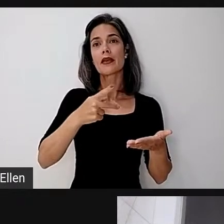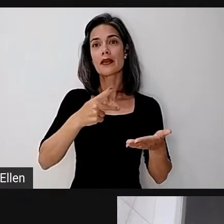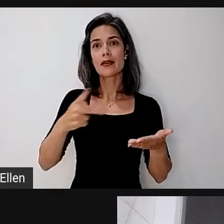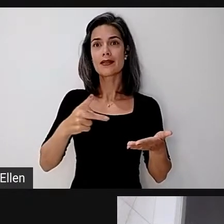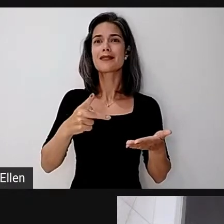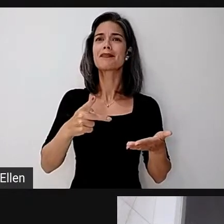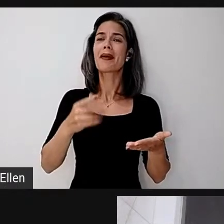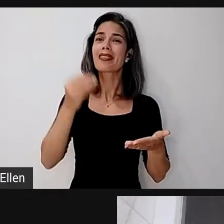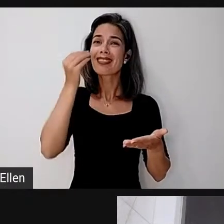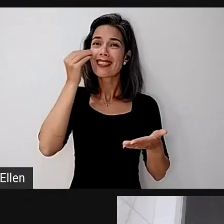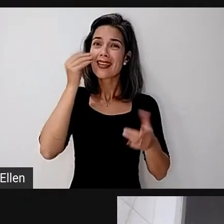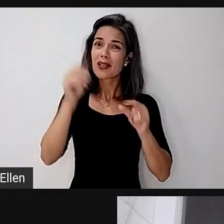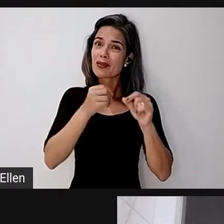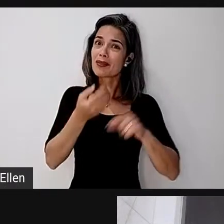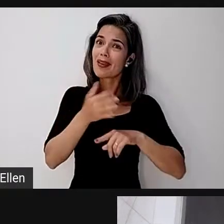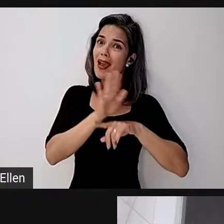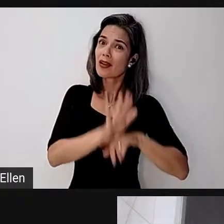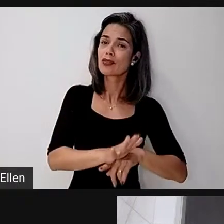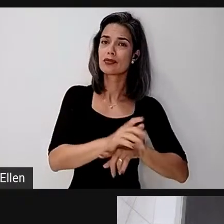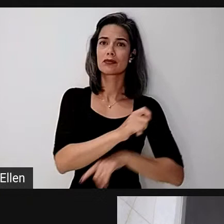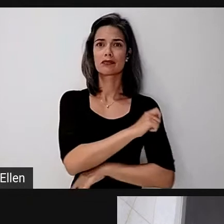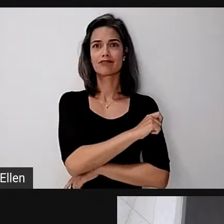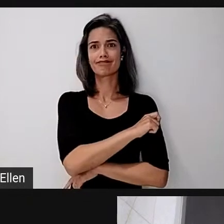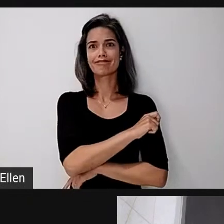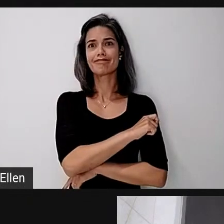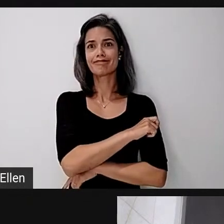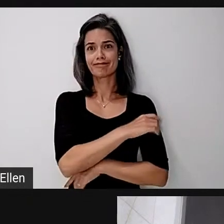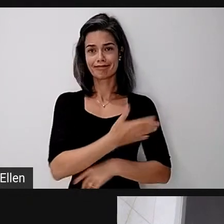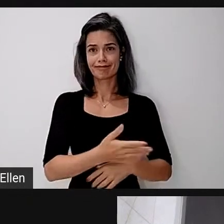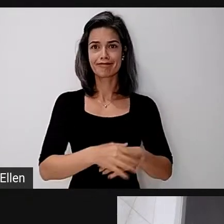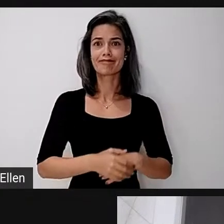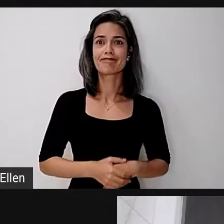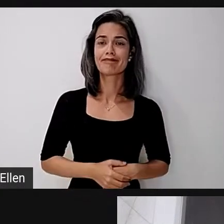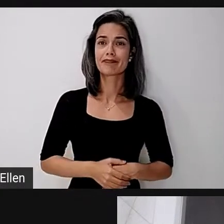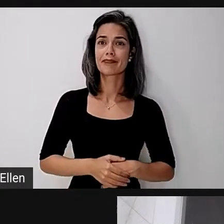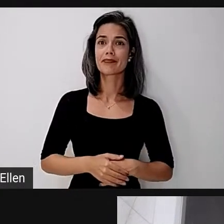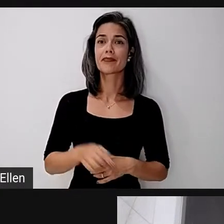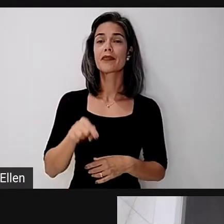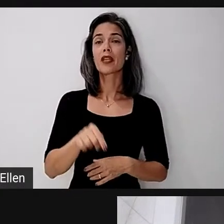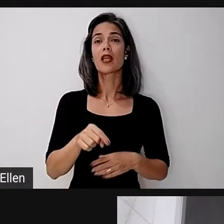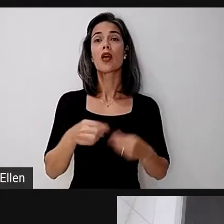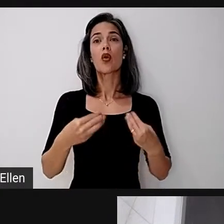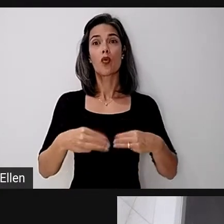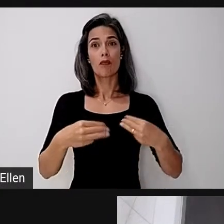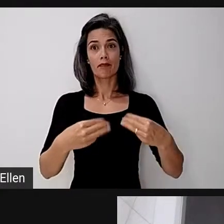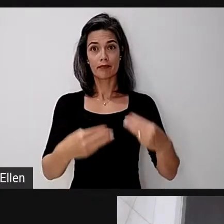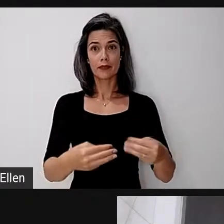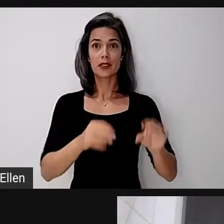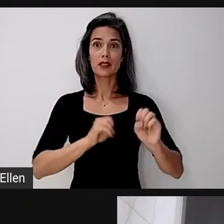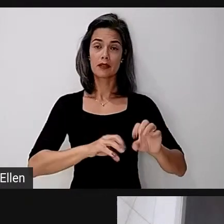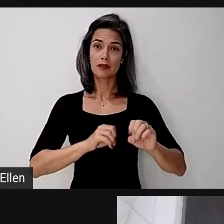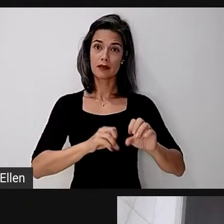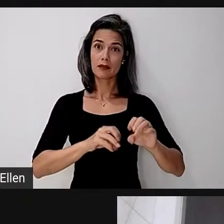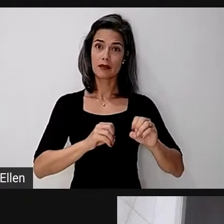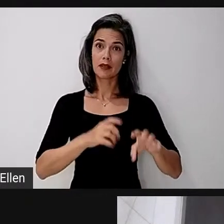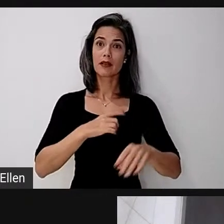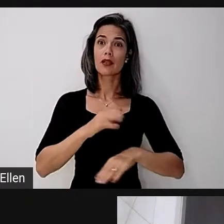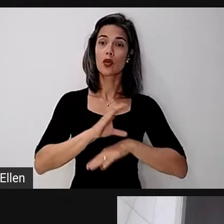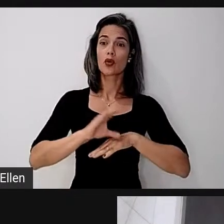especializado a esses estudantes. O Ministério da Educação, ele financia esses cursos por meio da RENAFOR, né?